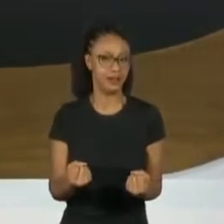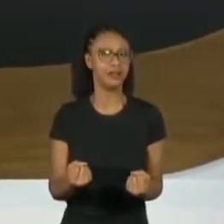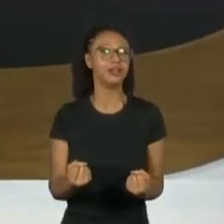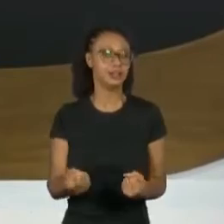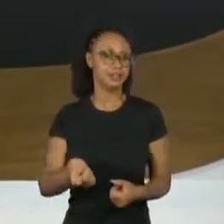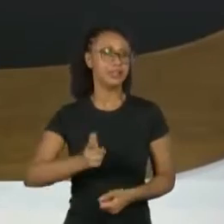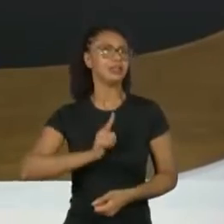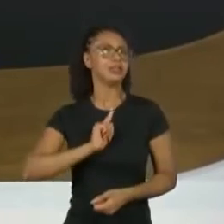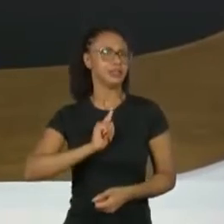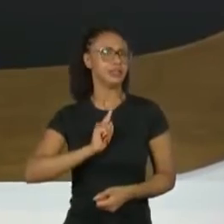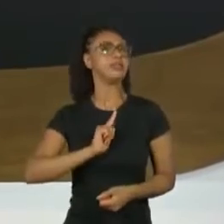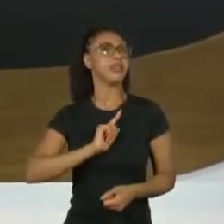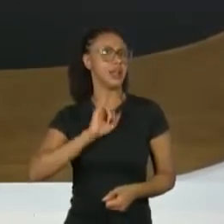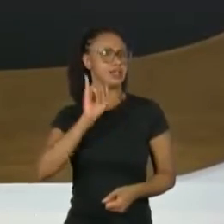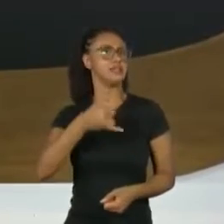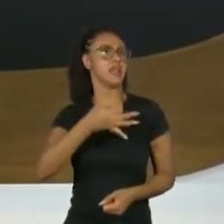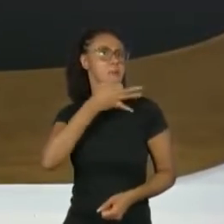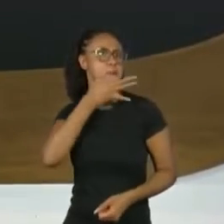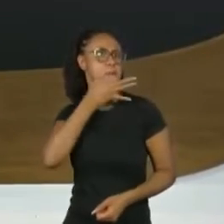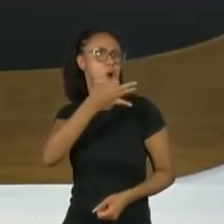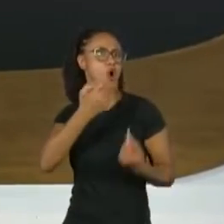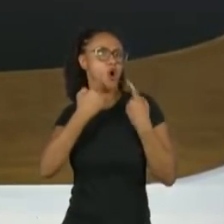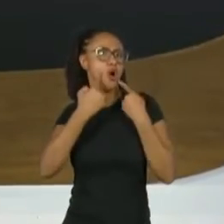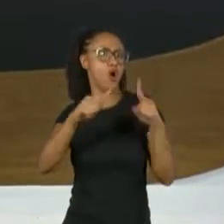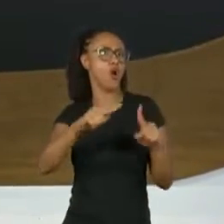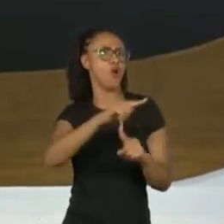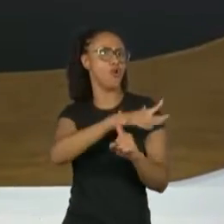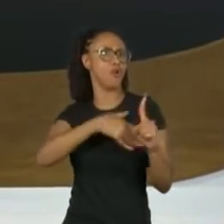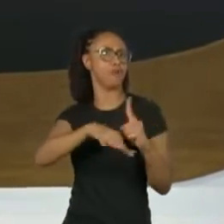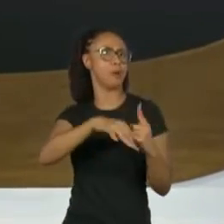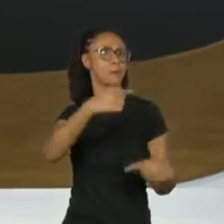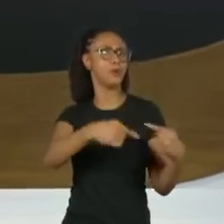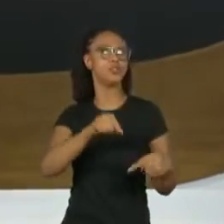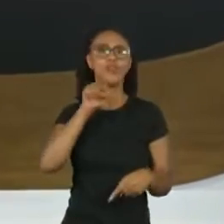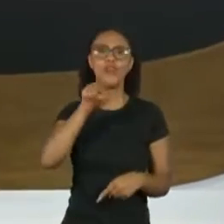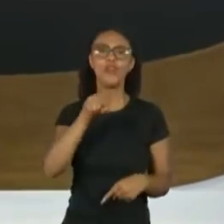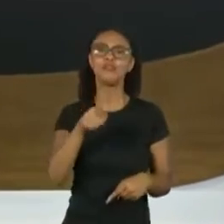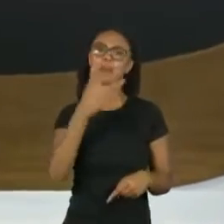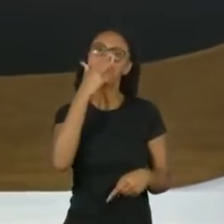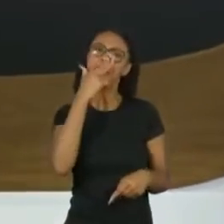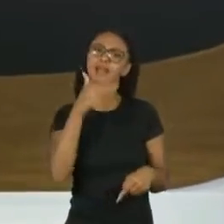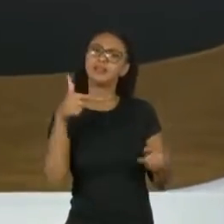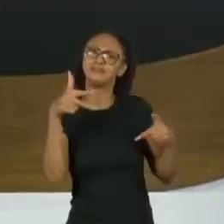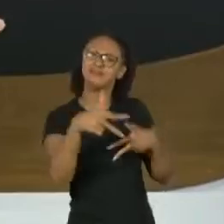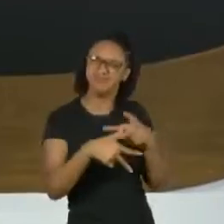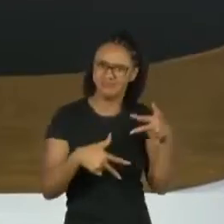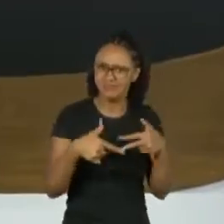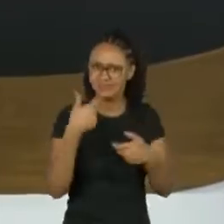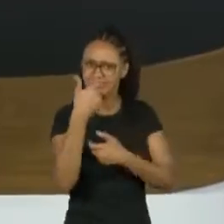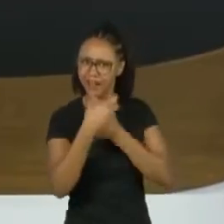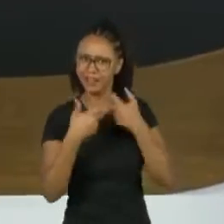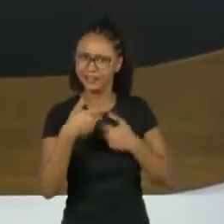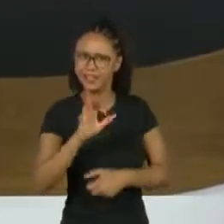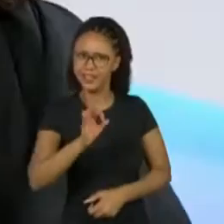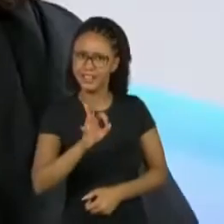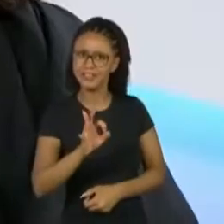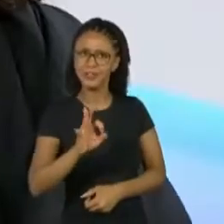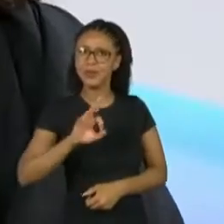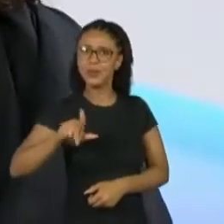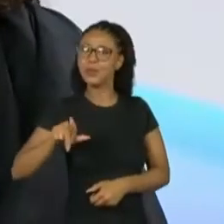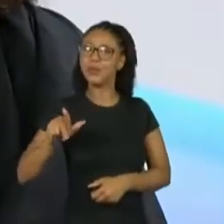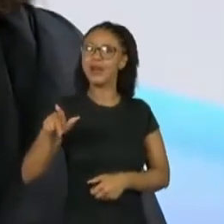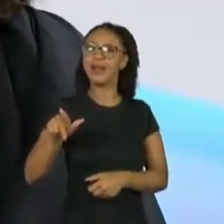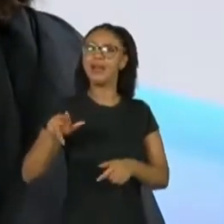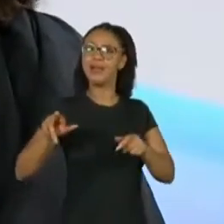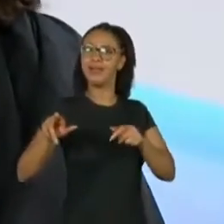de crítica social, política e é você cantando quase um rap, né? Foge um pouco dos ritmos